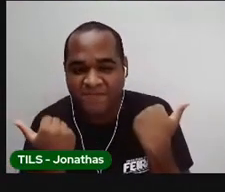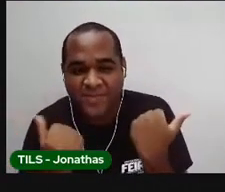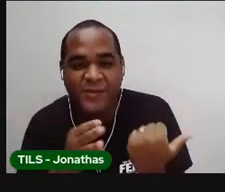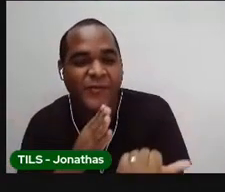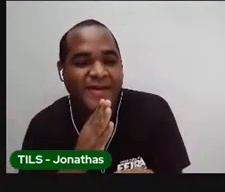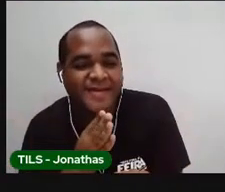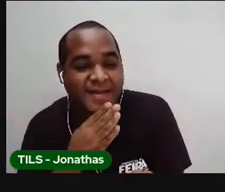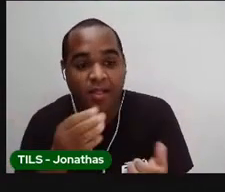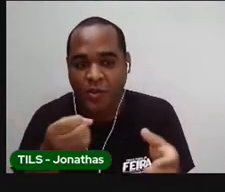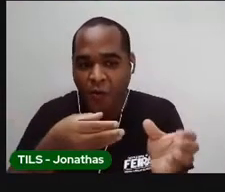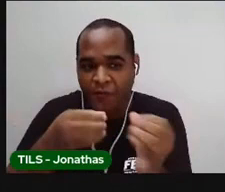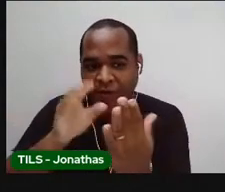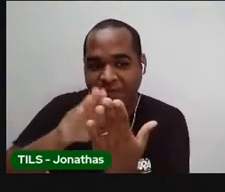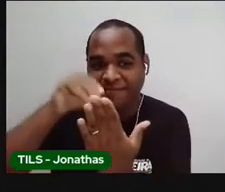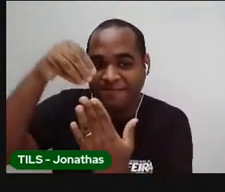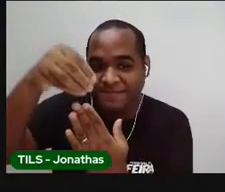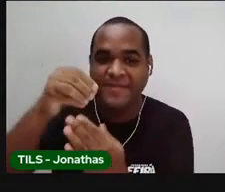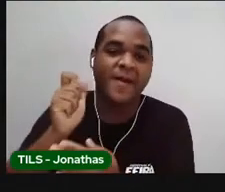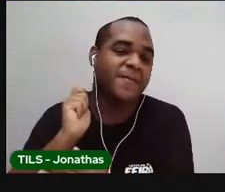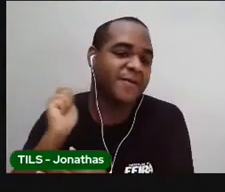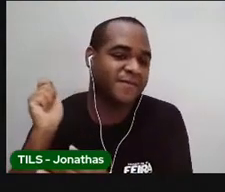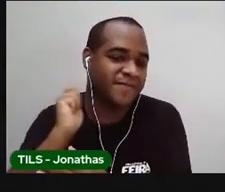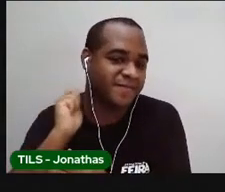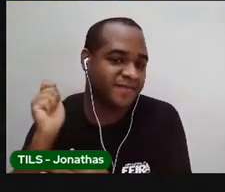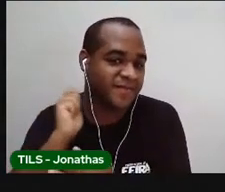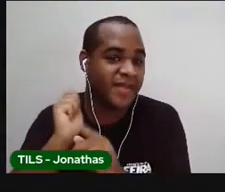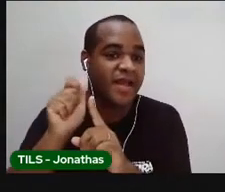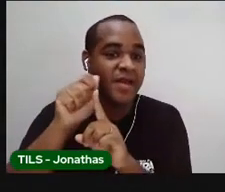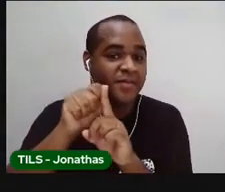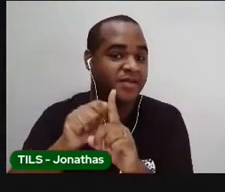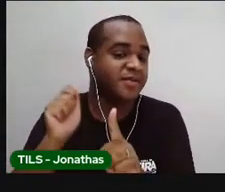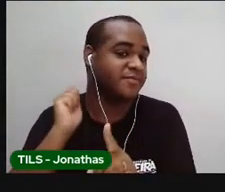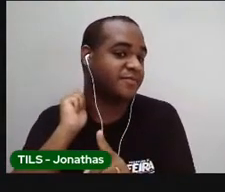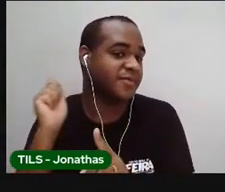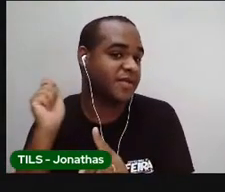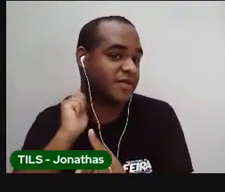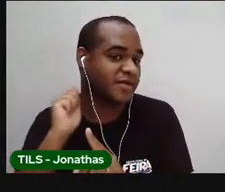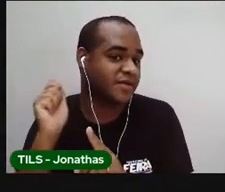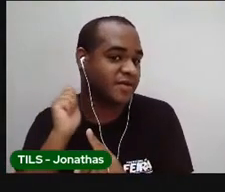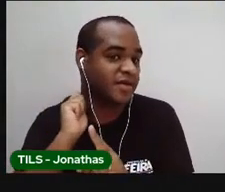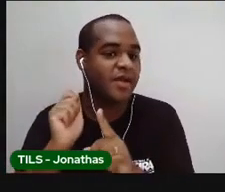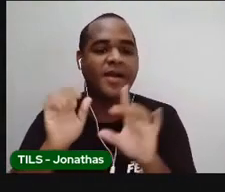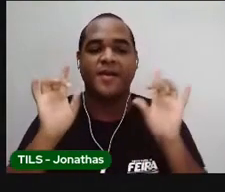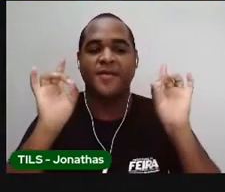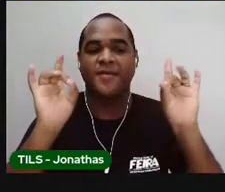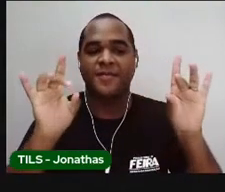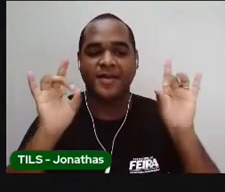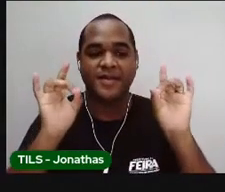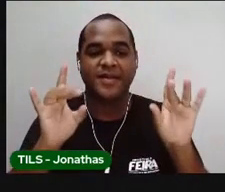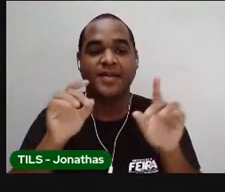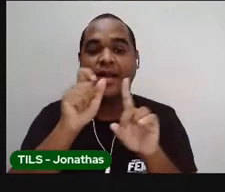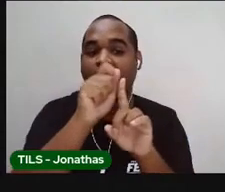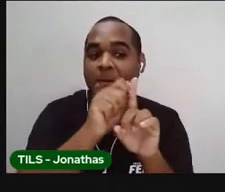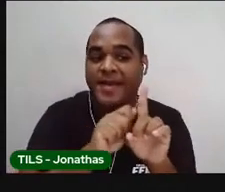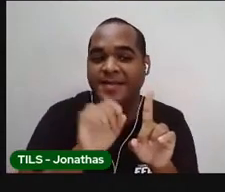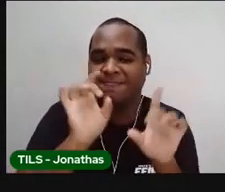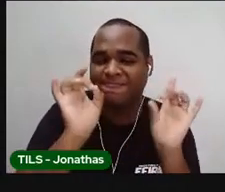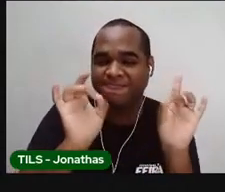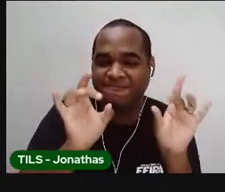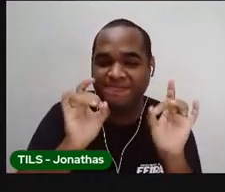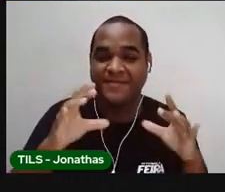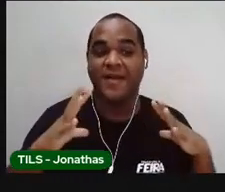mais o nosso calendário do mês de abril? O mês de abril é um mês muito especial. É um mês que tem alguns